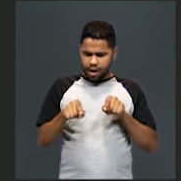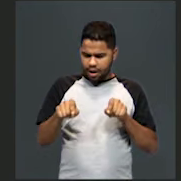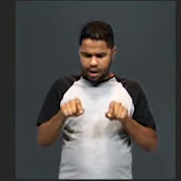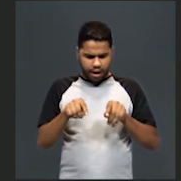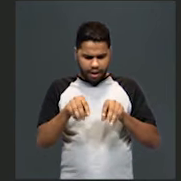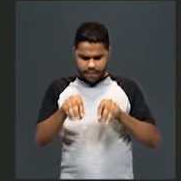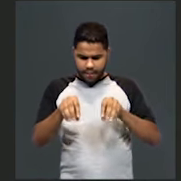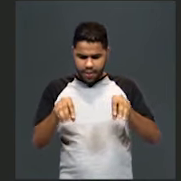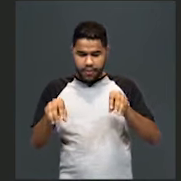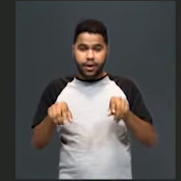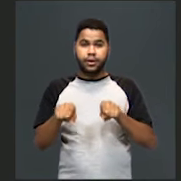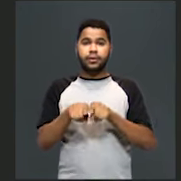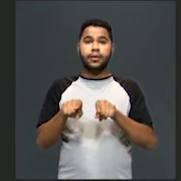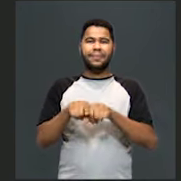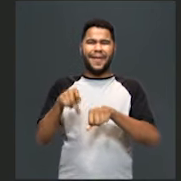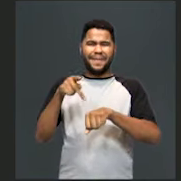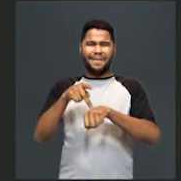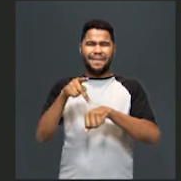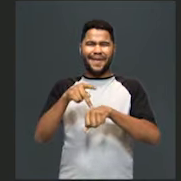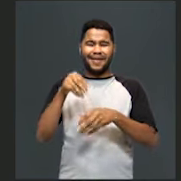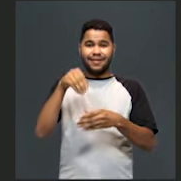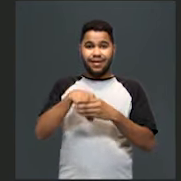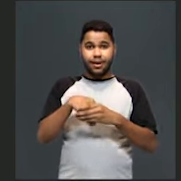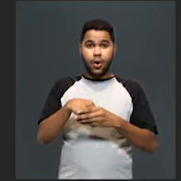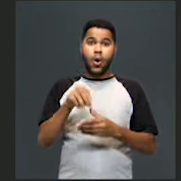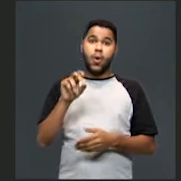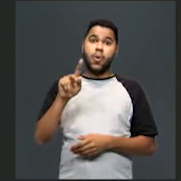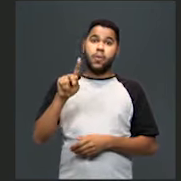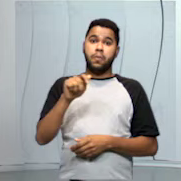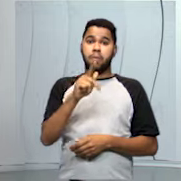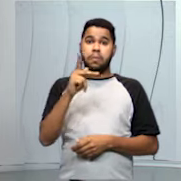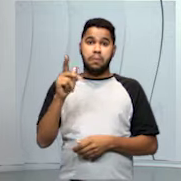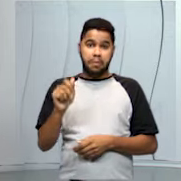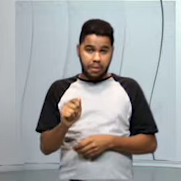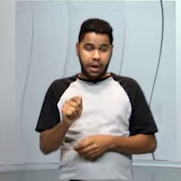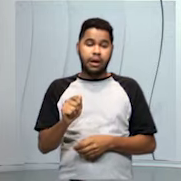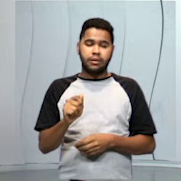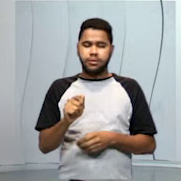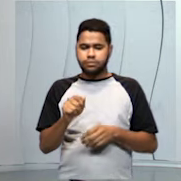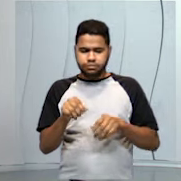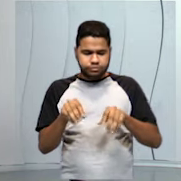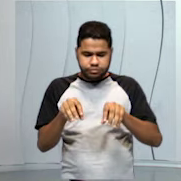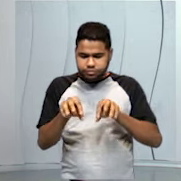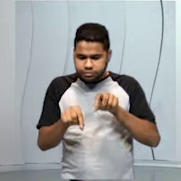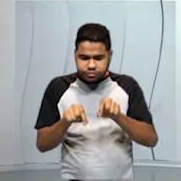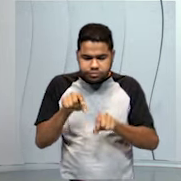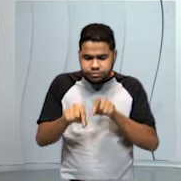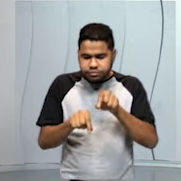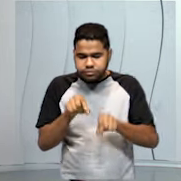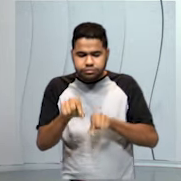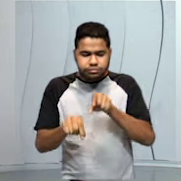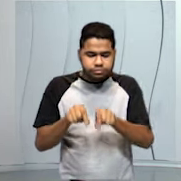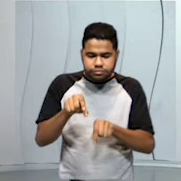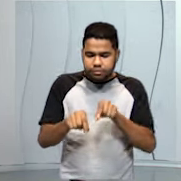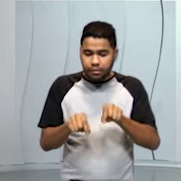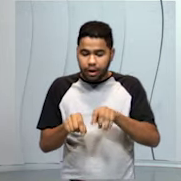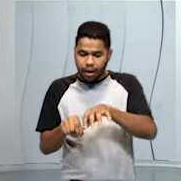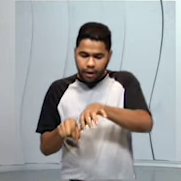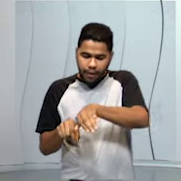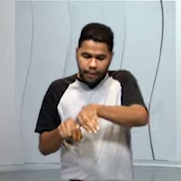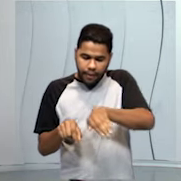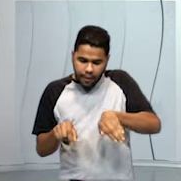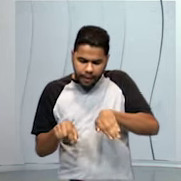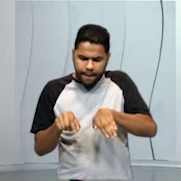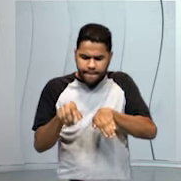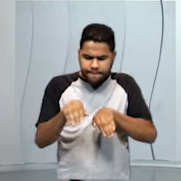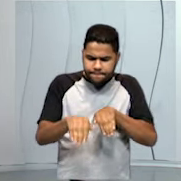misturadas, da palha que está no meio. Então, isso é catação. A gente tira um a